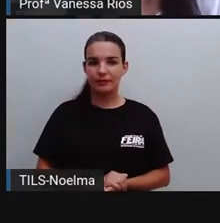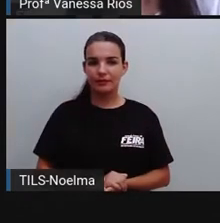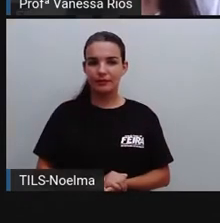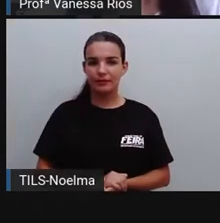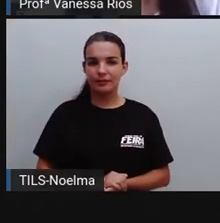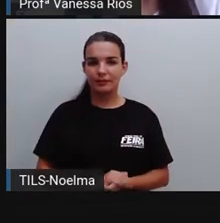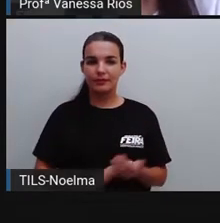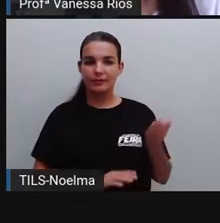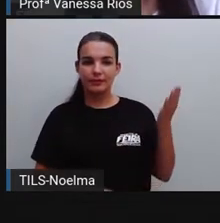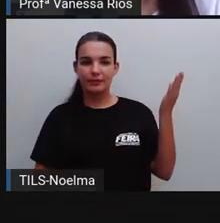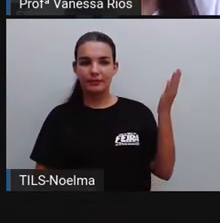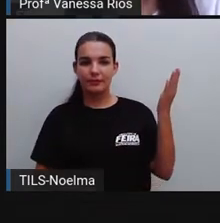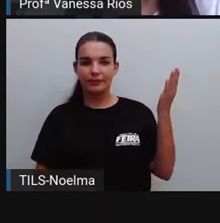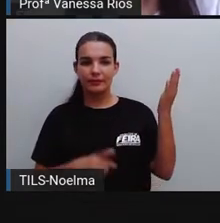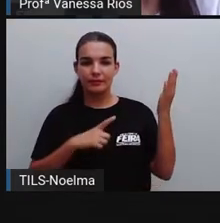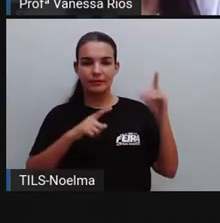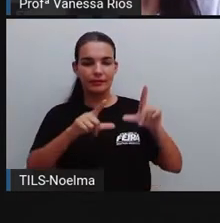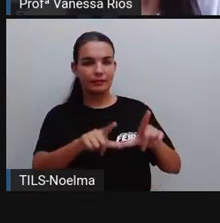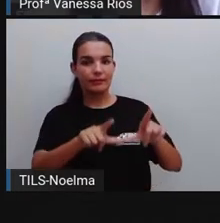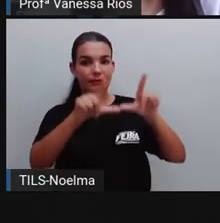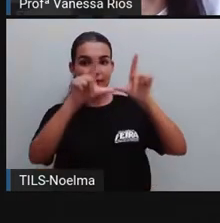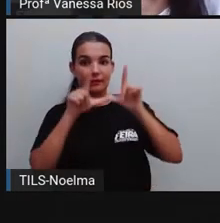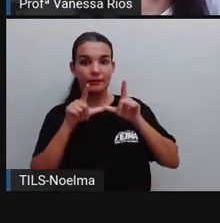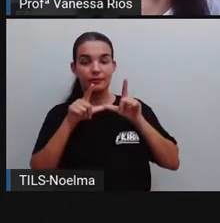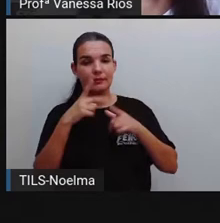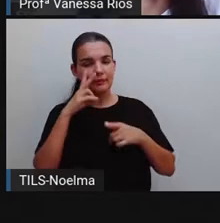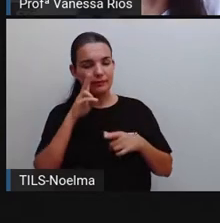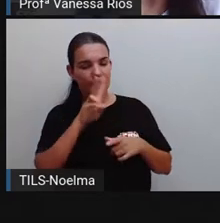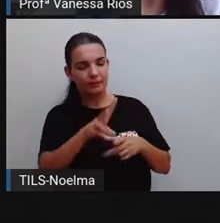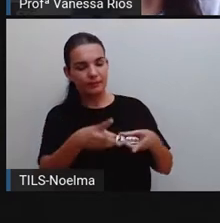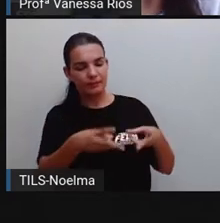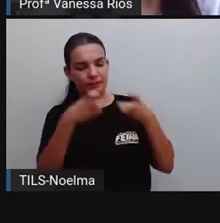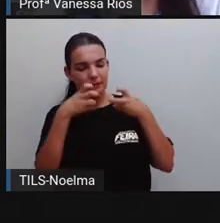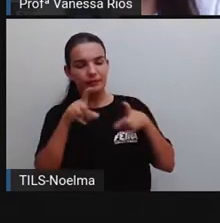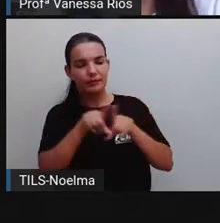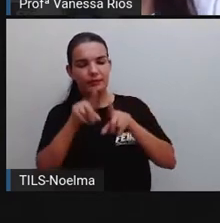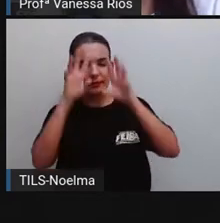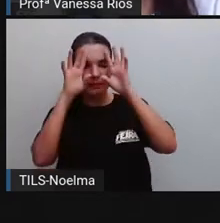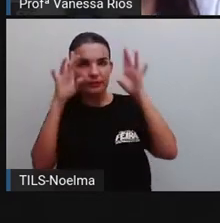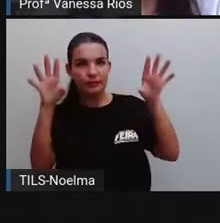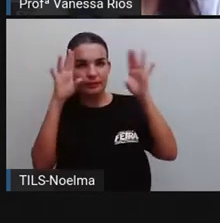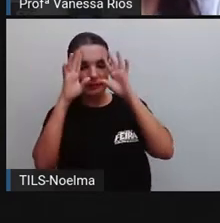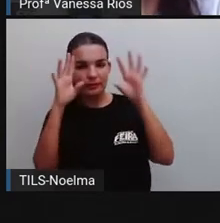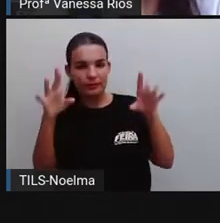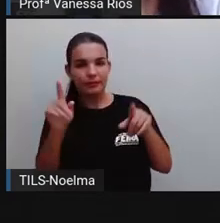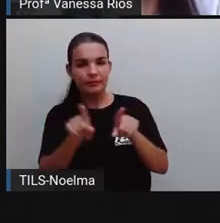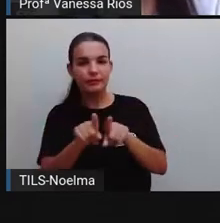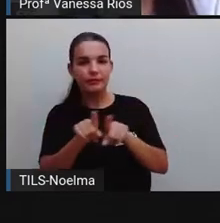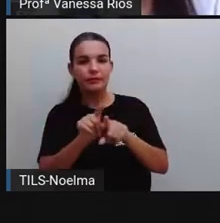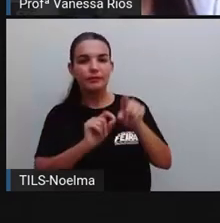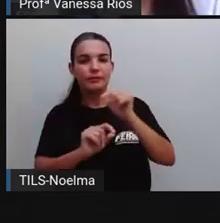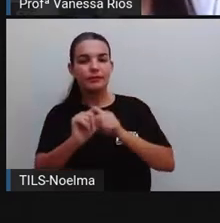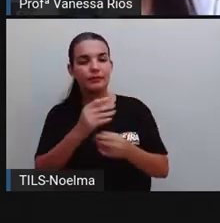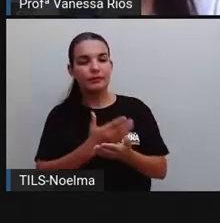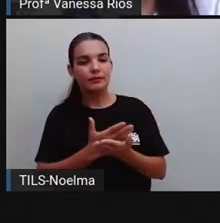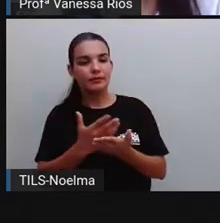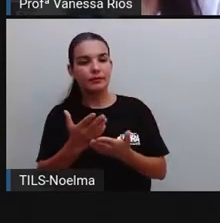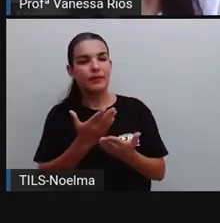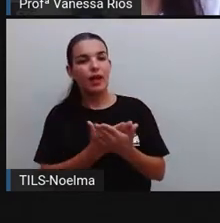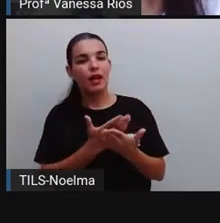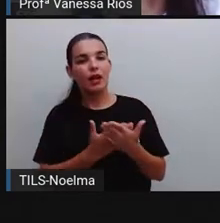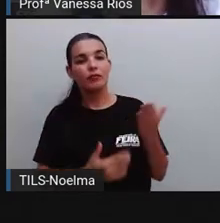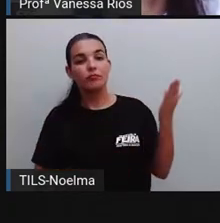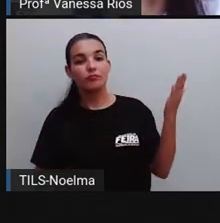E aí a Pró traz como imagem para a gente observar e refletir, né? Inicialmente, né? Na nossa aula, essa